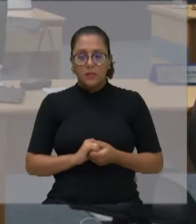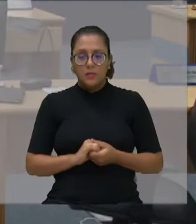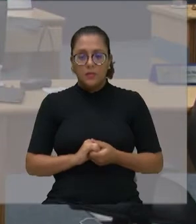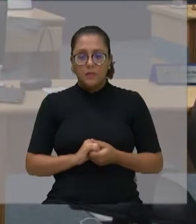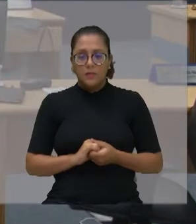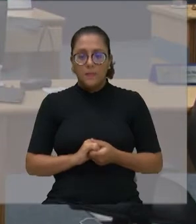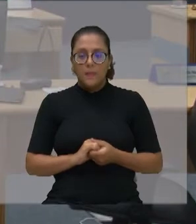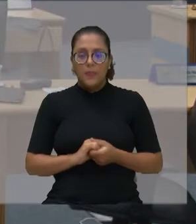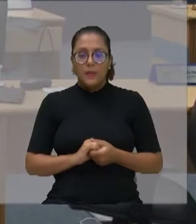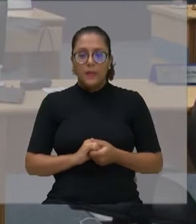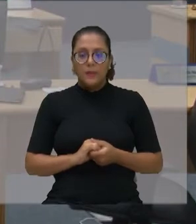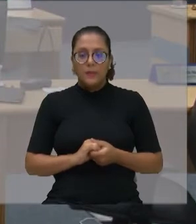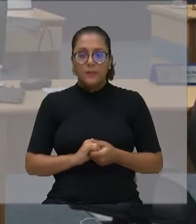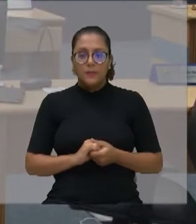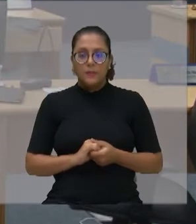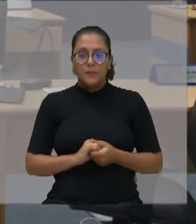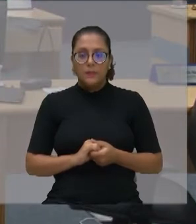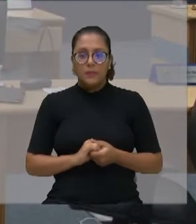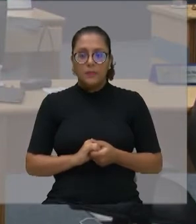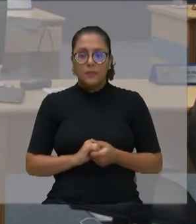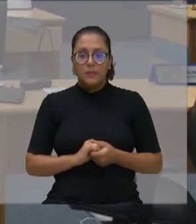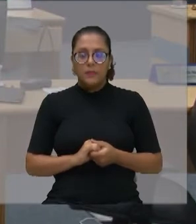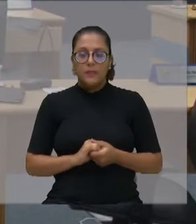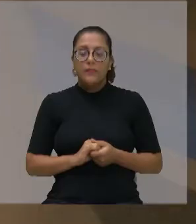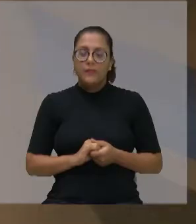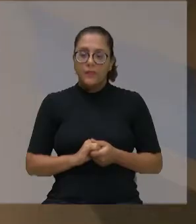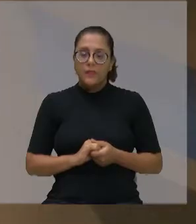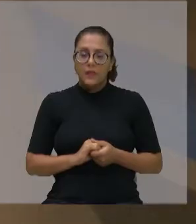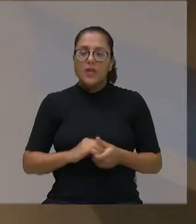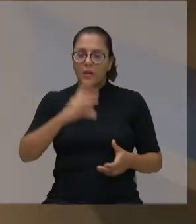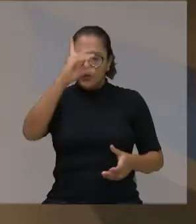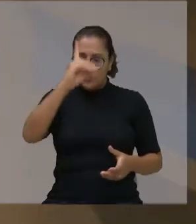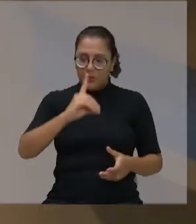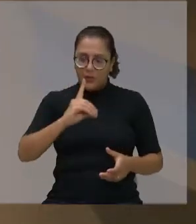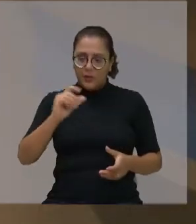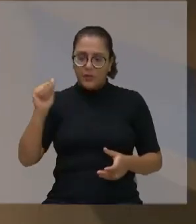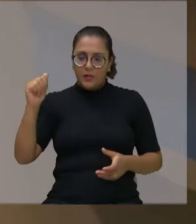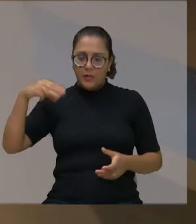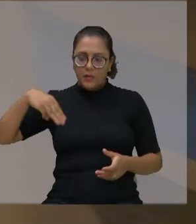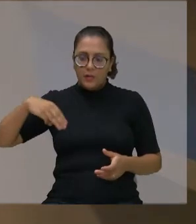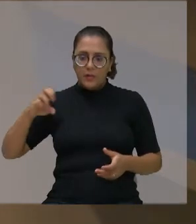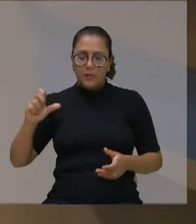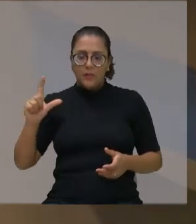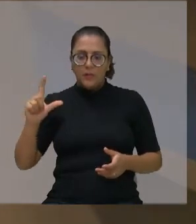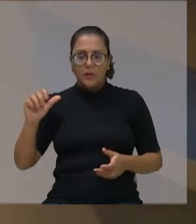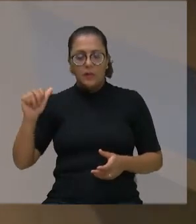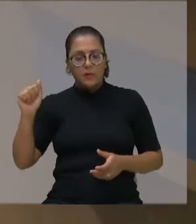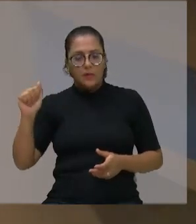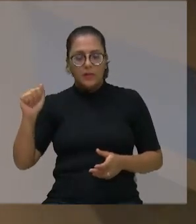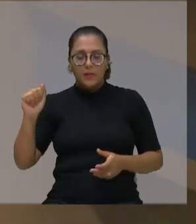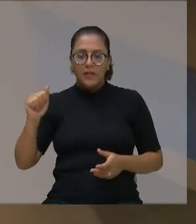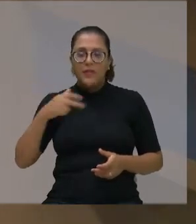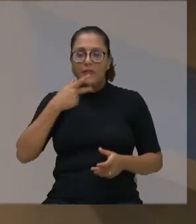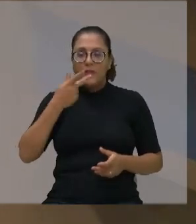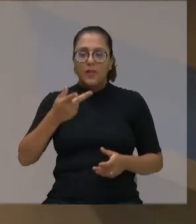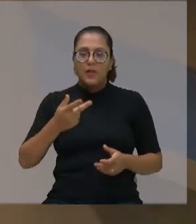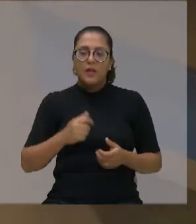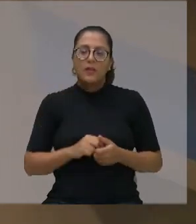Não, vereadora, é eu citei o nome dela. Verdade. Por isso que ela tem direito. Seu presidente, só quero ler aqui um artigo